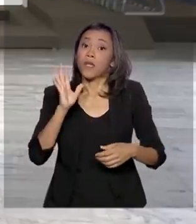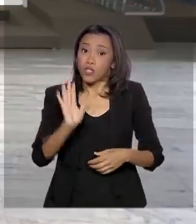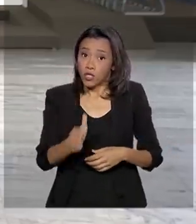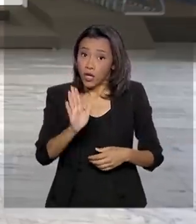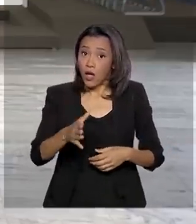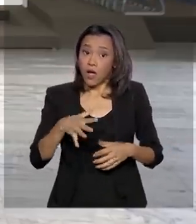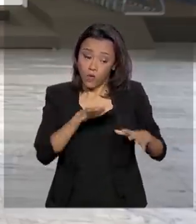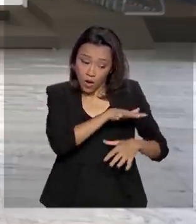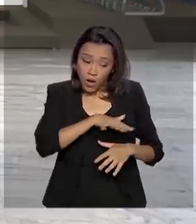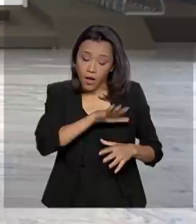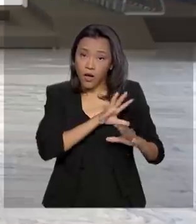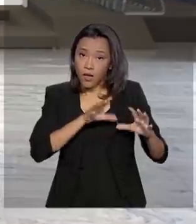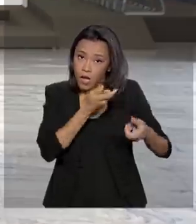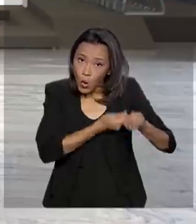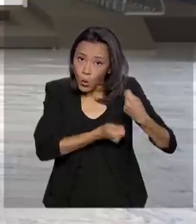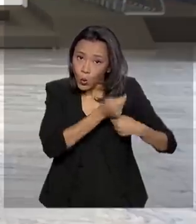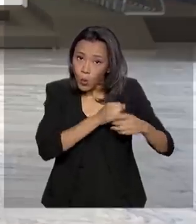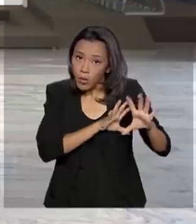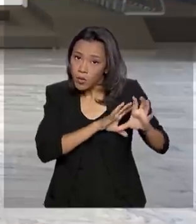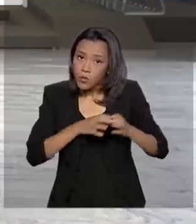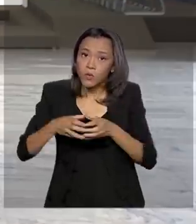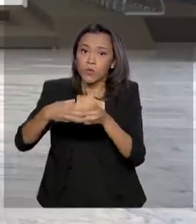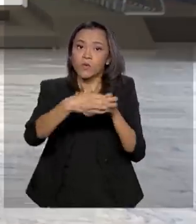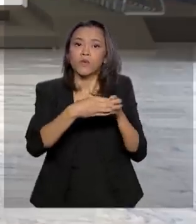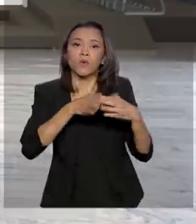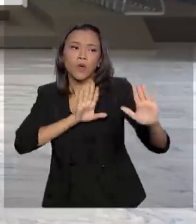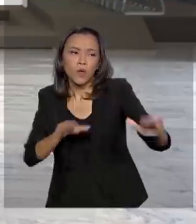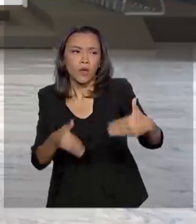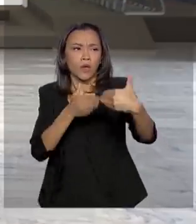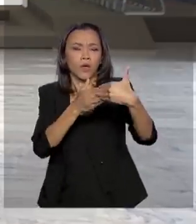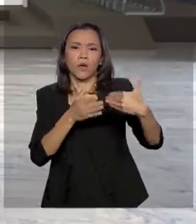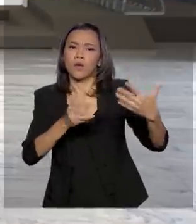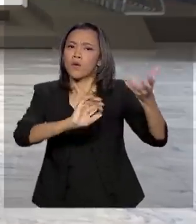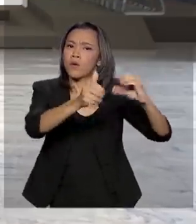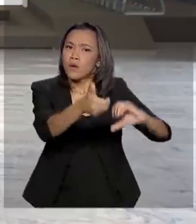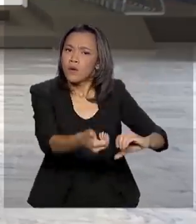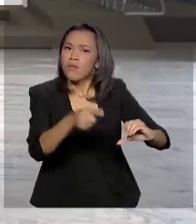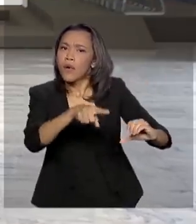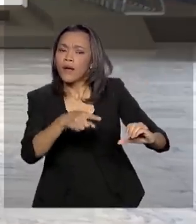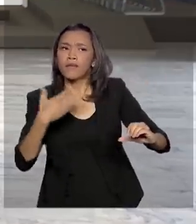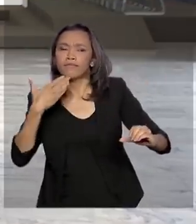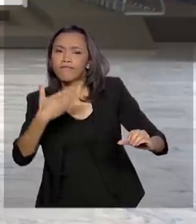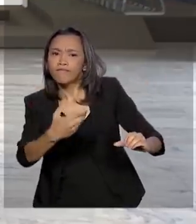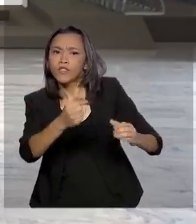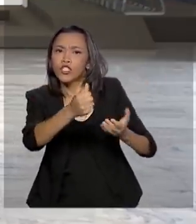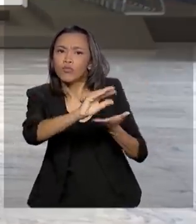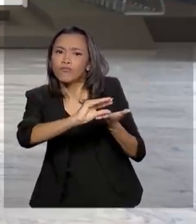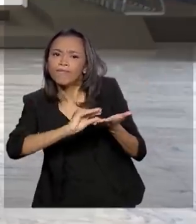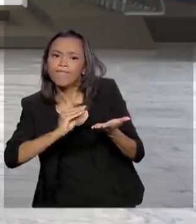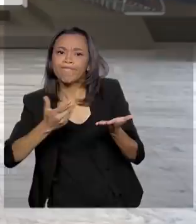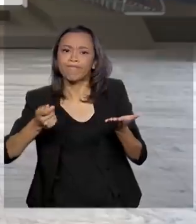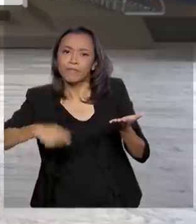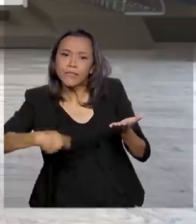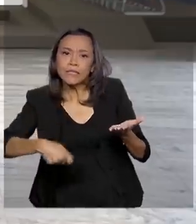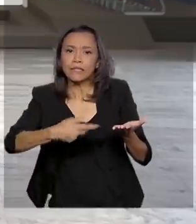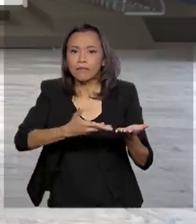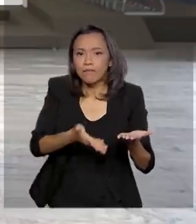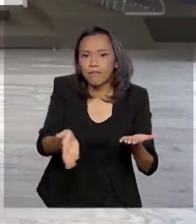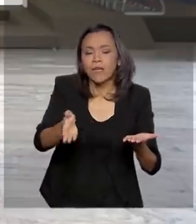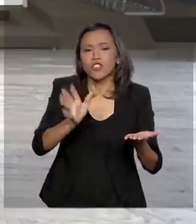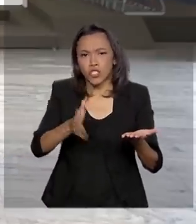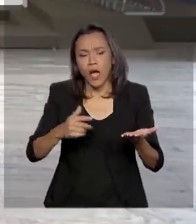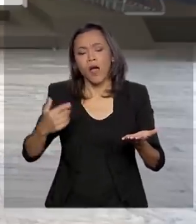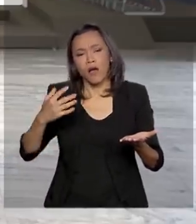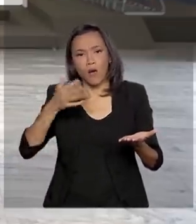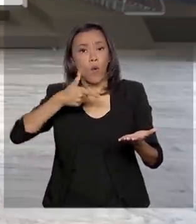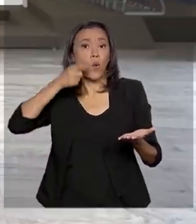diário com o Congresso Nacional para agilizar o repasse de recursos sempre que necessário. As primeiras providências já foram